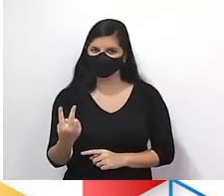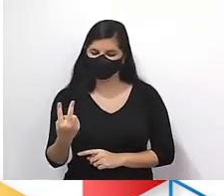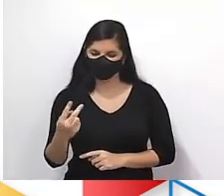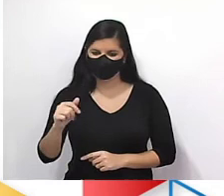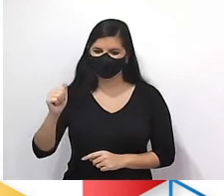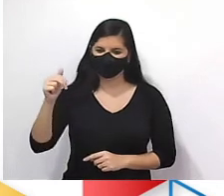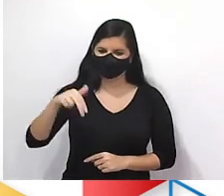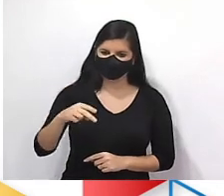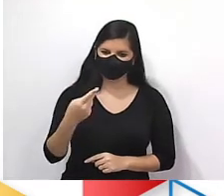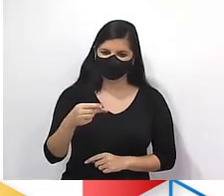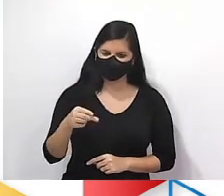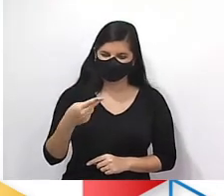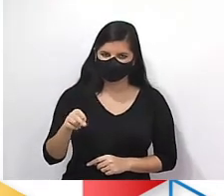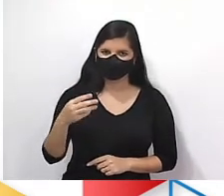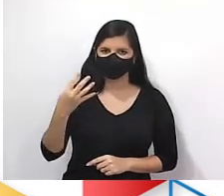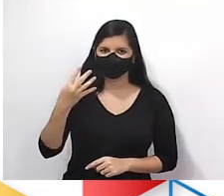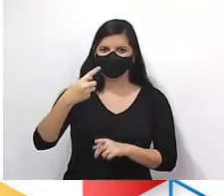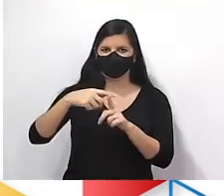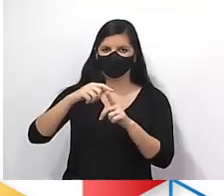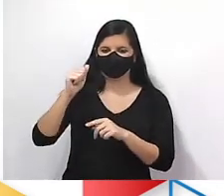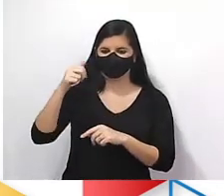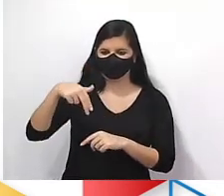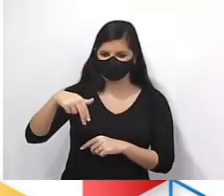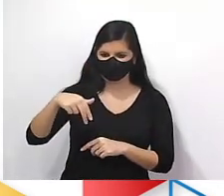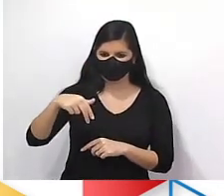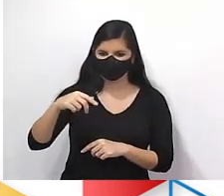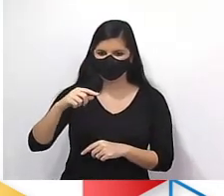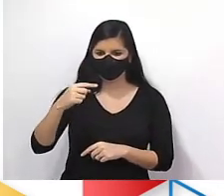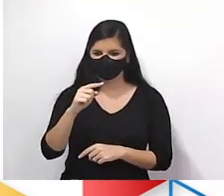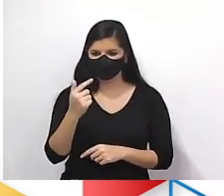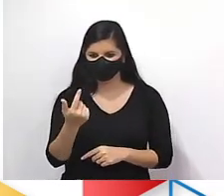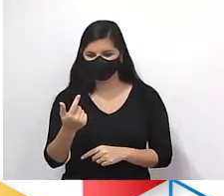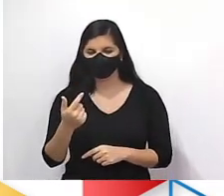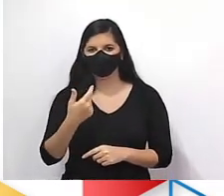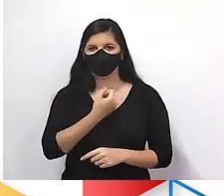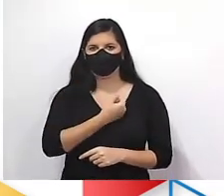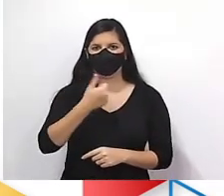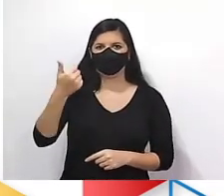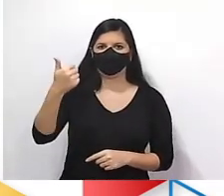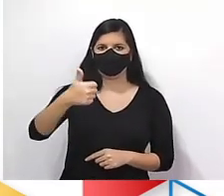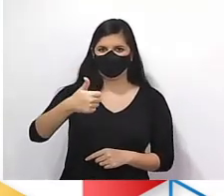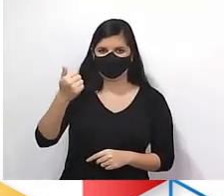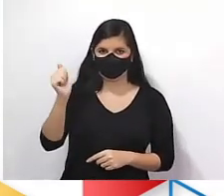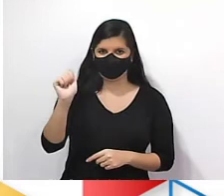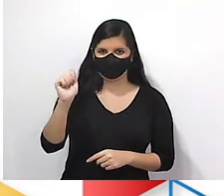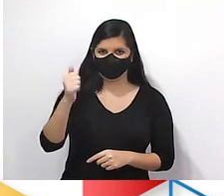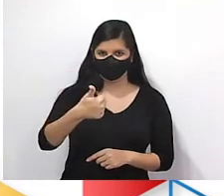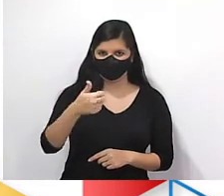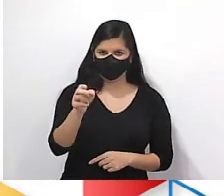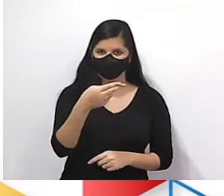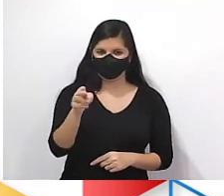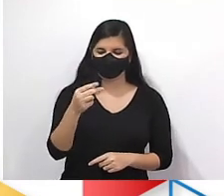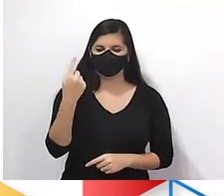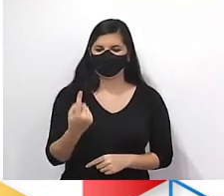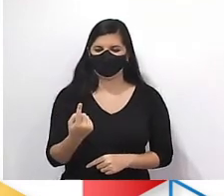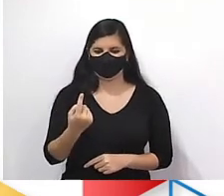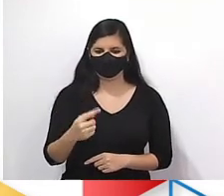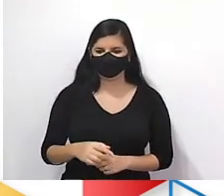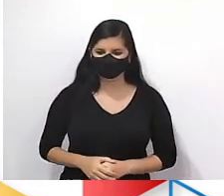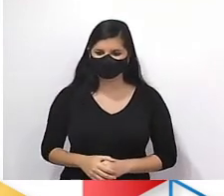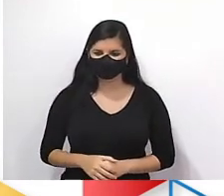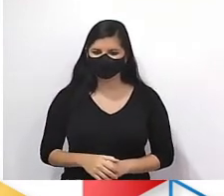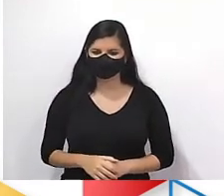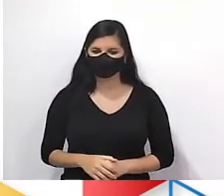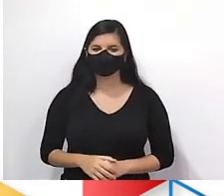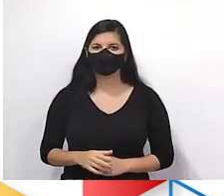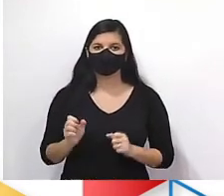2 eu tenho AN. 4 mais AN menos 1, dado o primeiro termo que A1 é igual ao próprio 1. Ok?